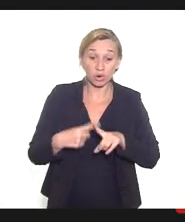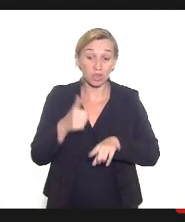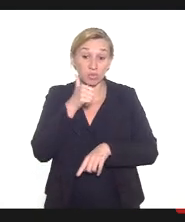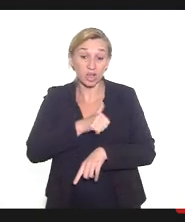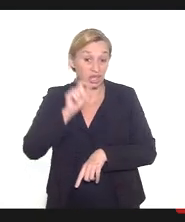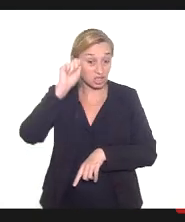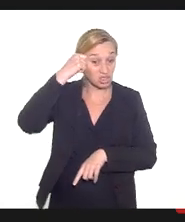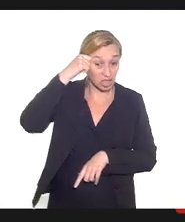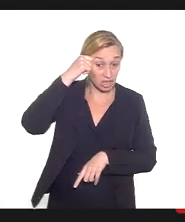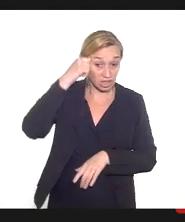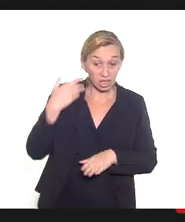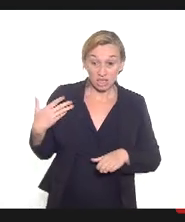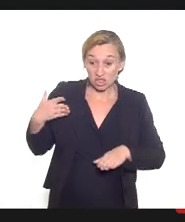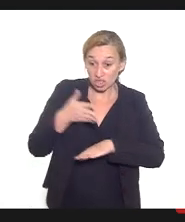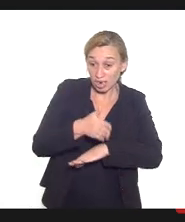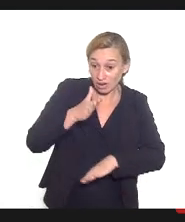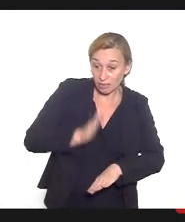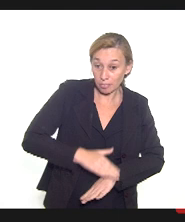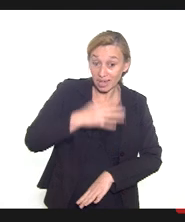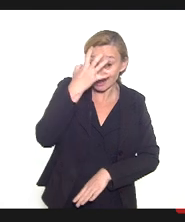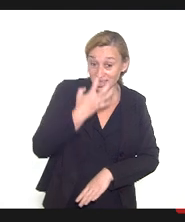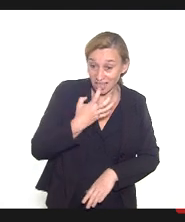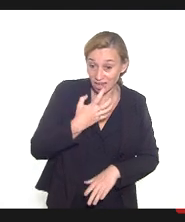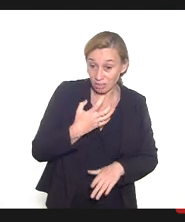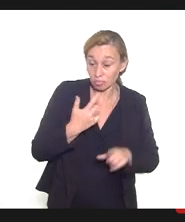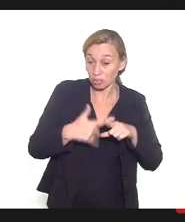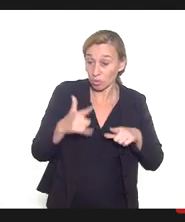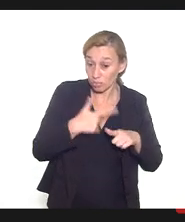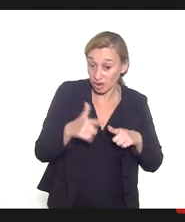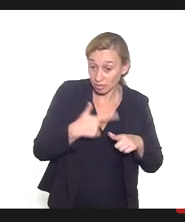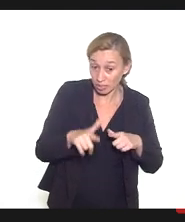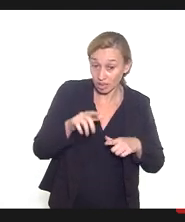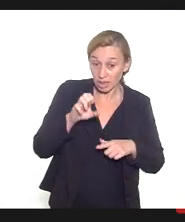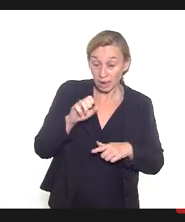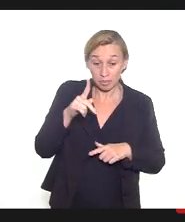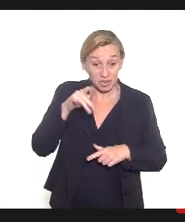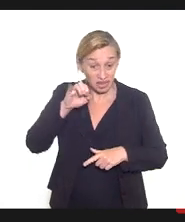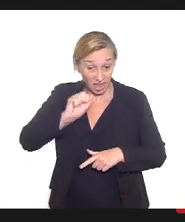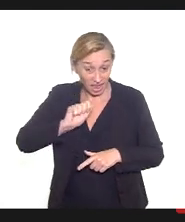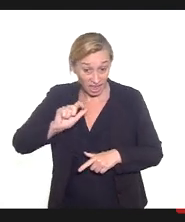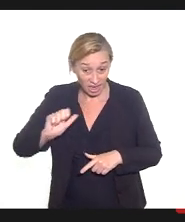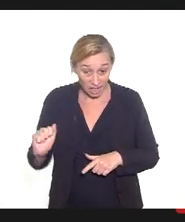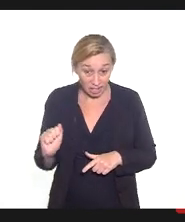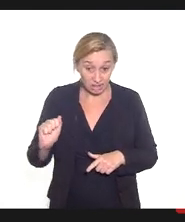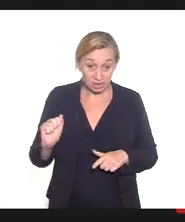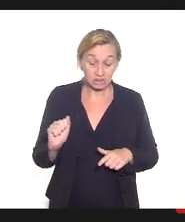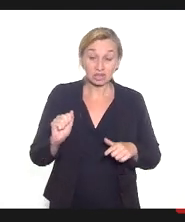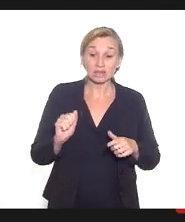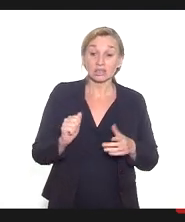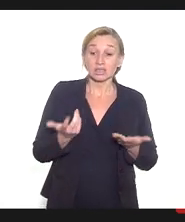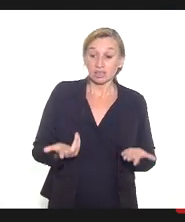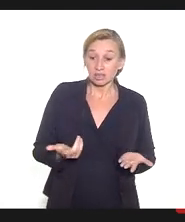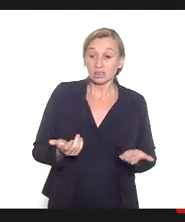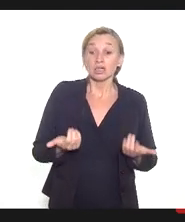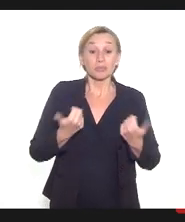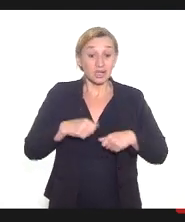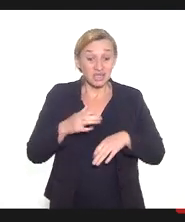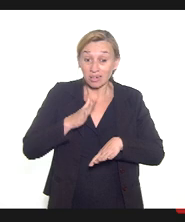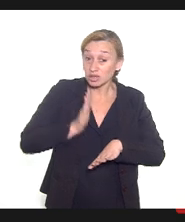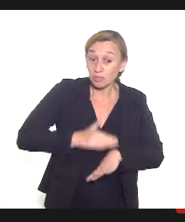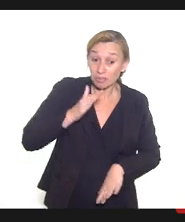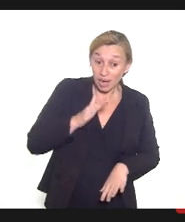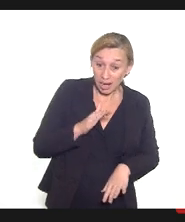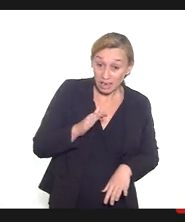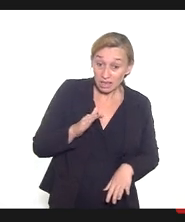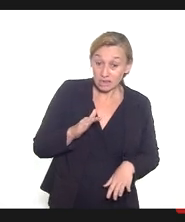negras, elas chegavam mais graves, com mais dispneia, com maior queda da saturação de oxigênio, precisavam mais de